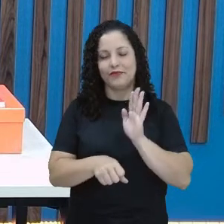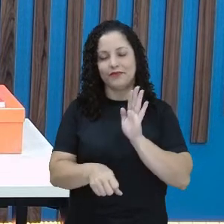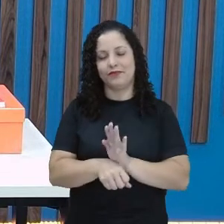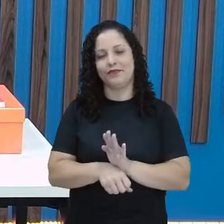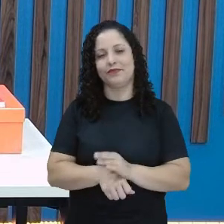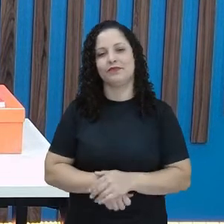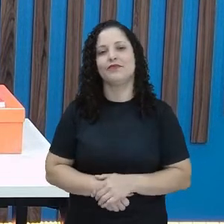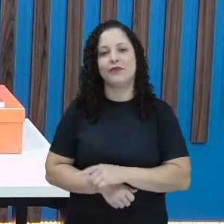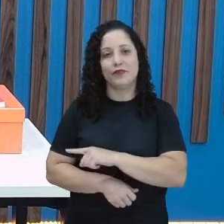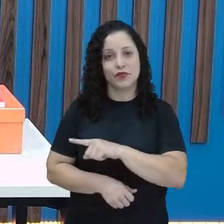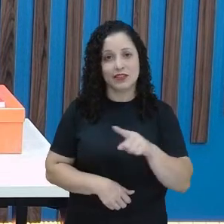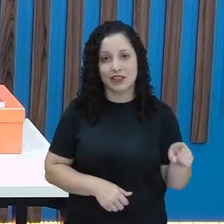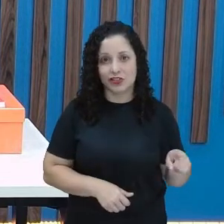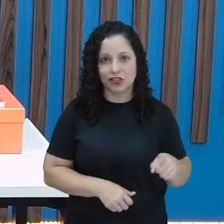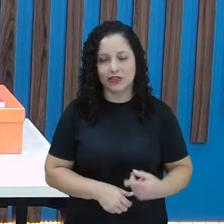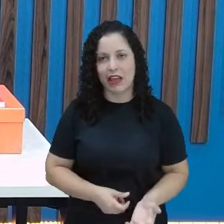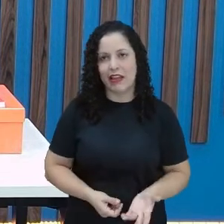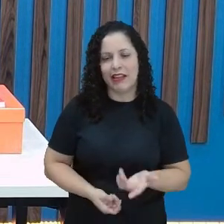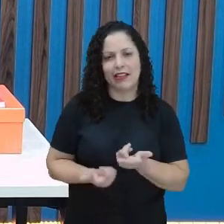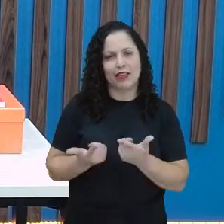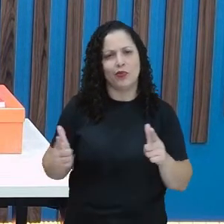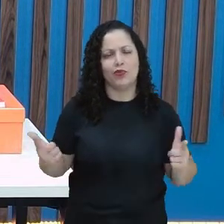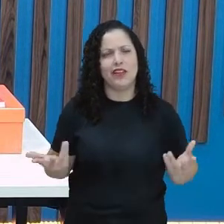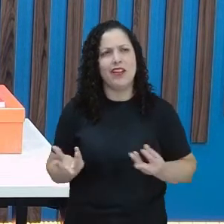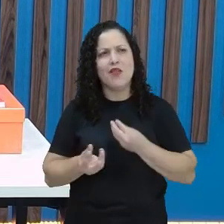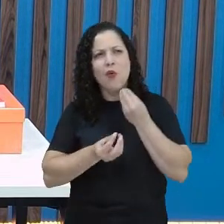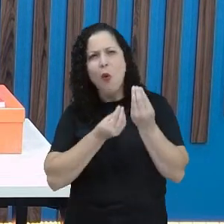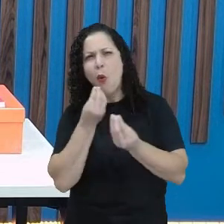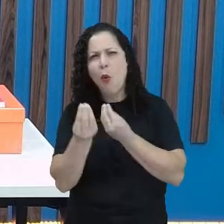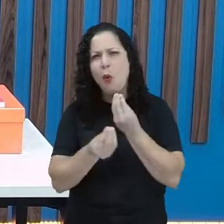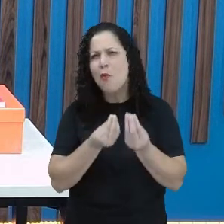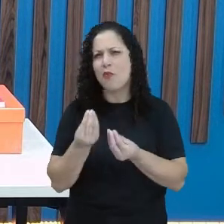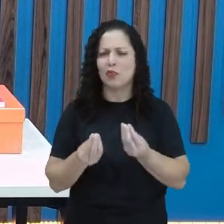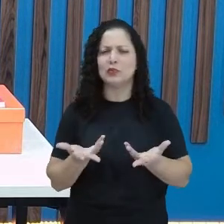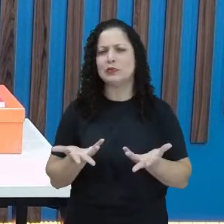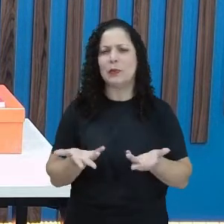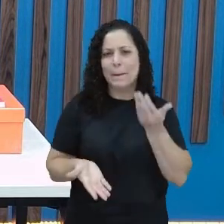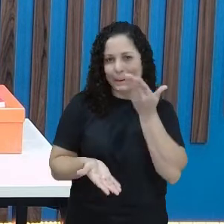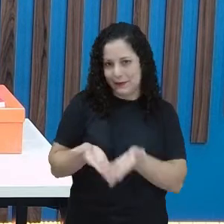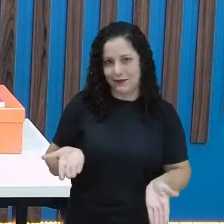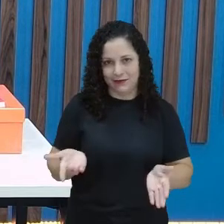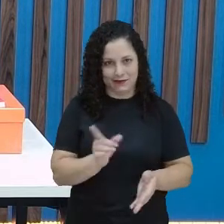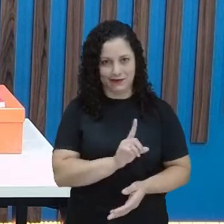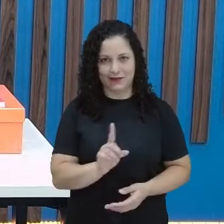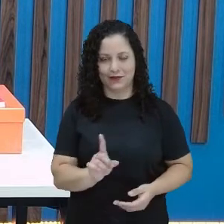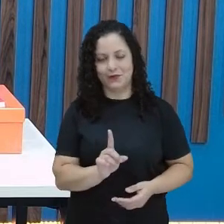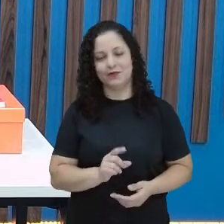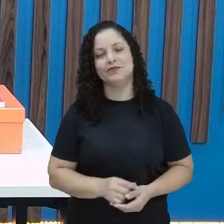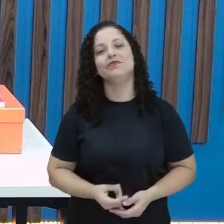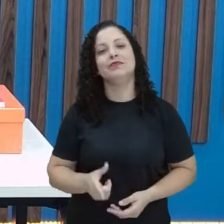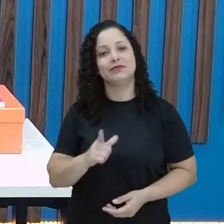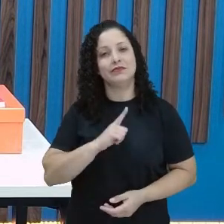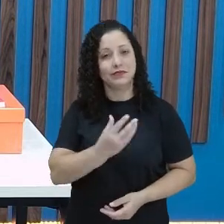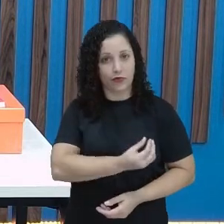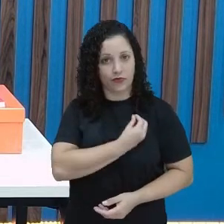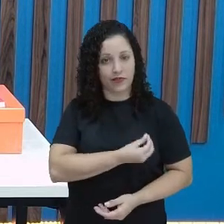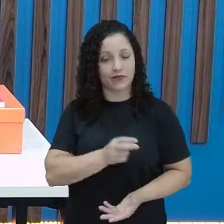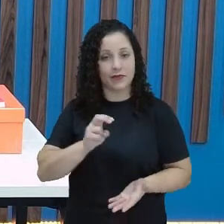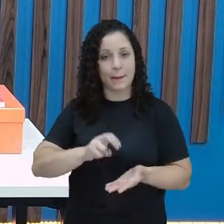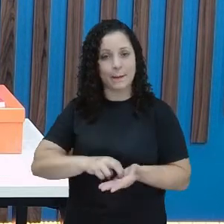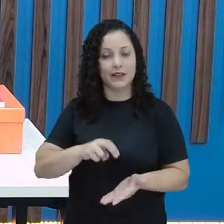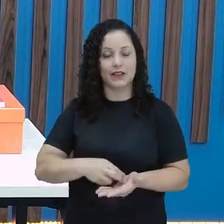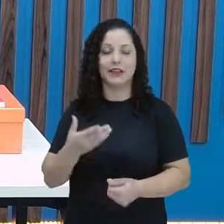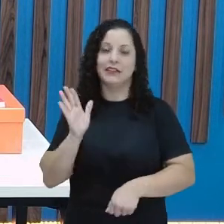você não tem mais desculpa de dizer que não assistiu essa aula. Tem agora ao vivo, à tarde reprise.